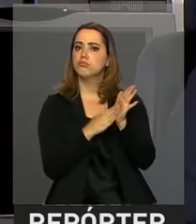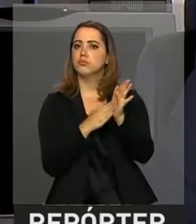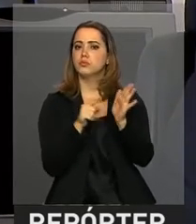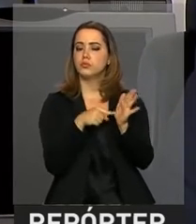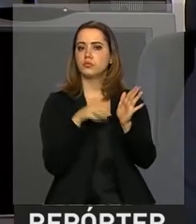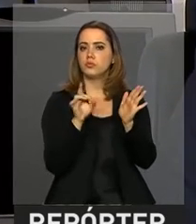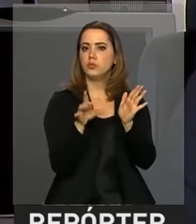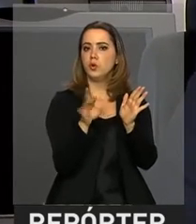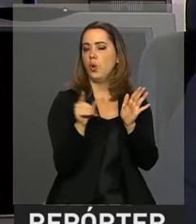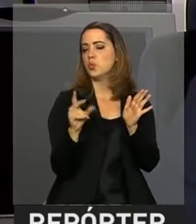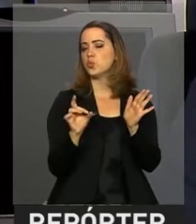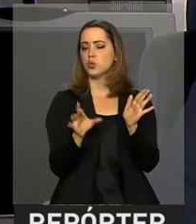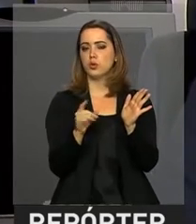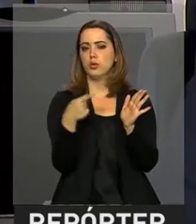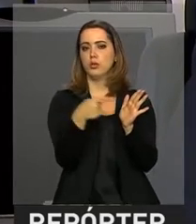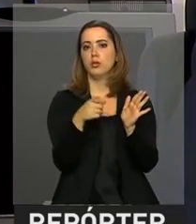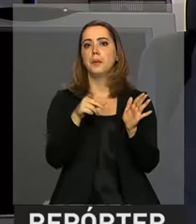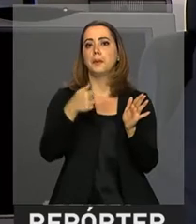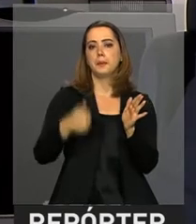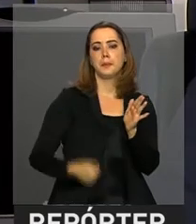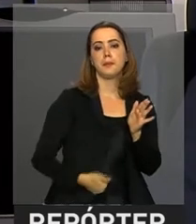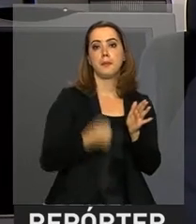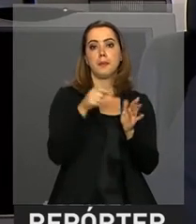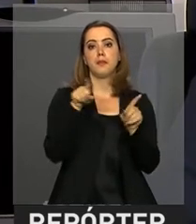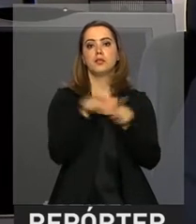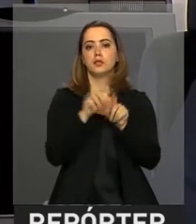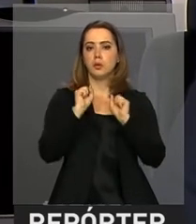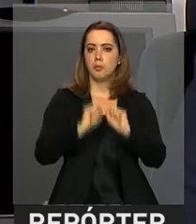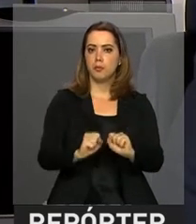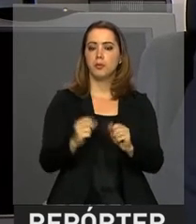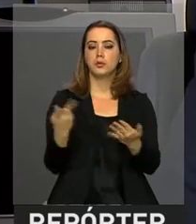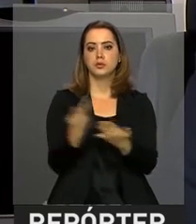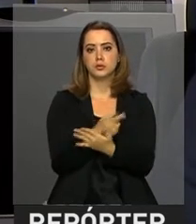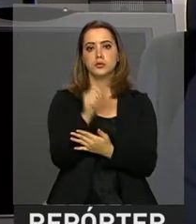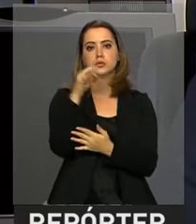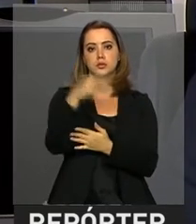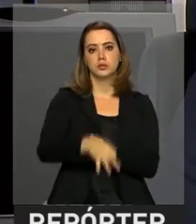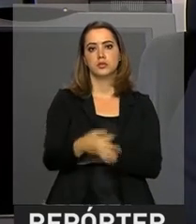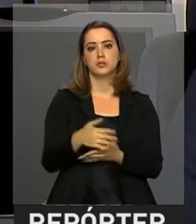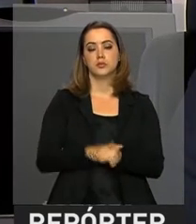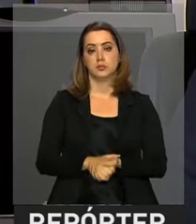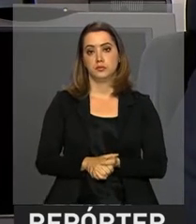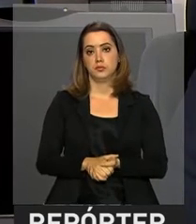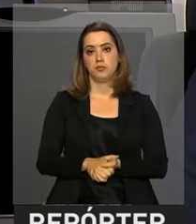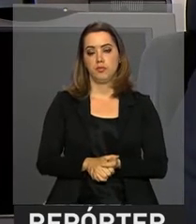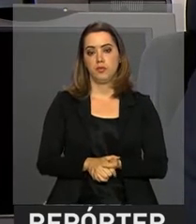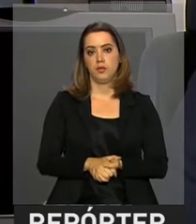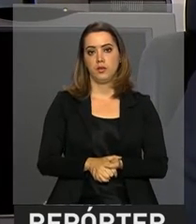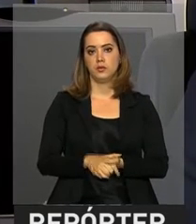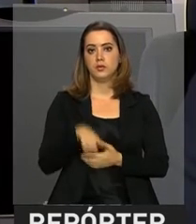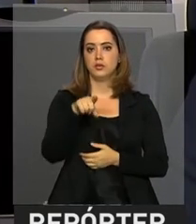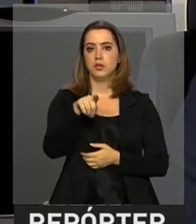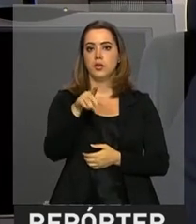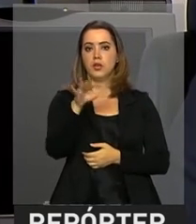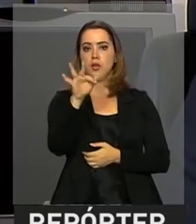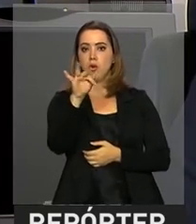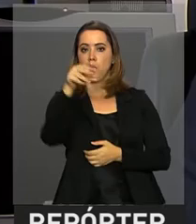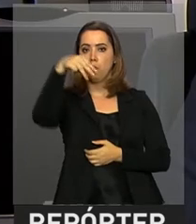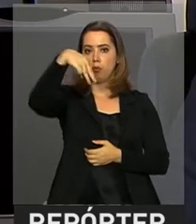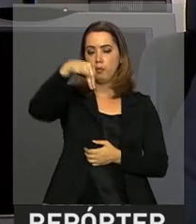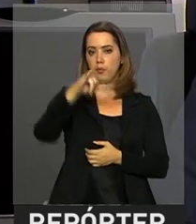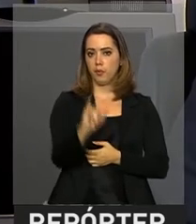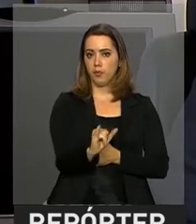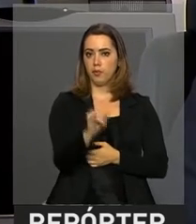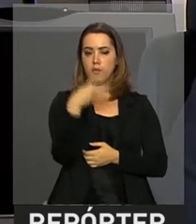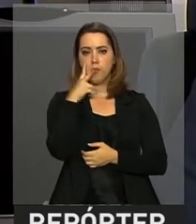só, no momento, suficientes com as medidas que podem ser tomadas agora. O FMI, por exemplo,